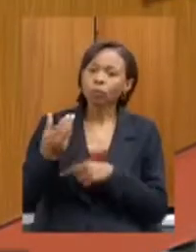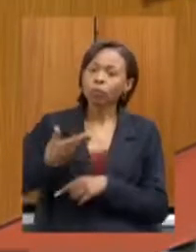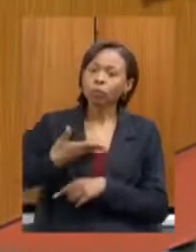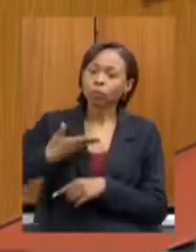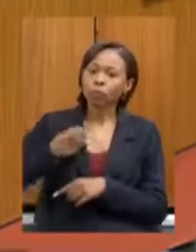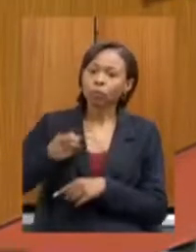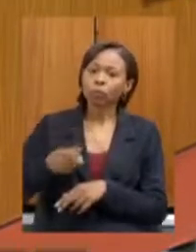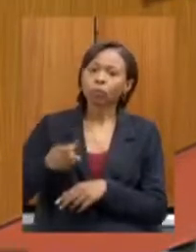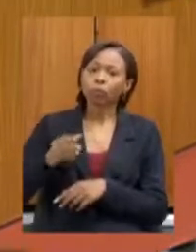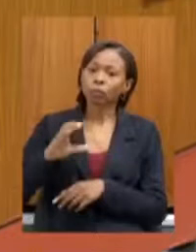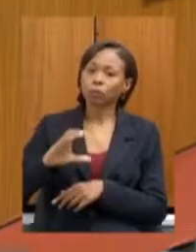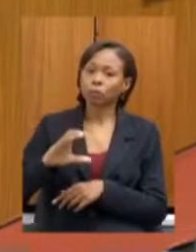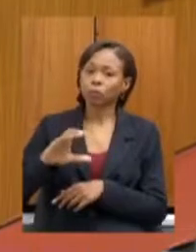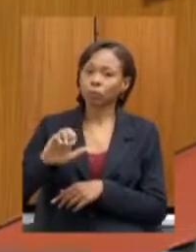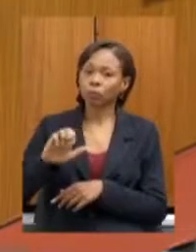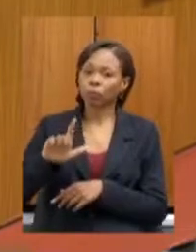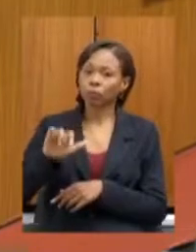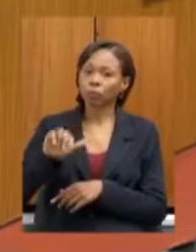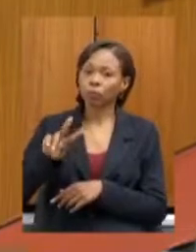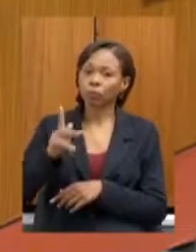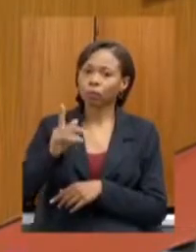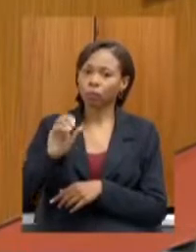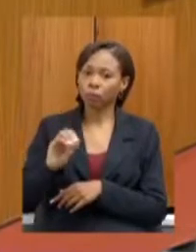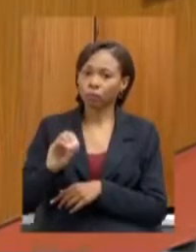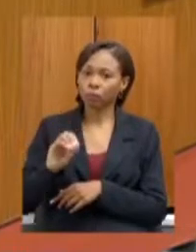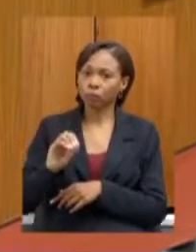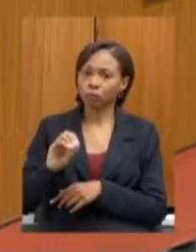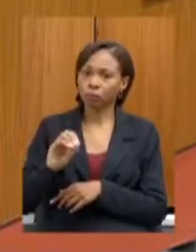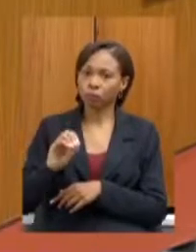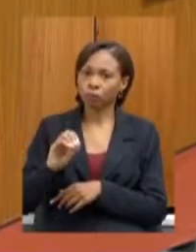deputado Celinho do Cintrocel. Tem a palavra.